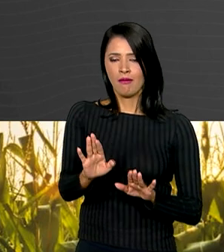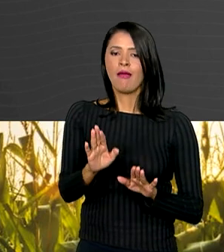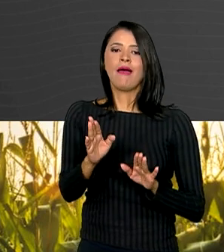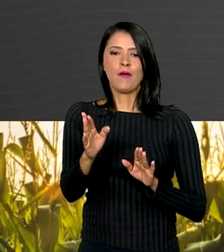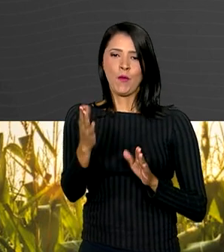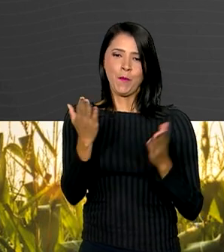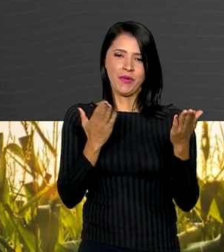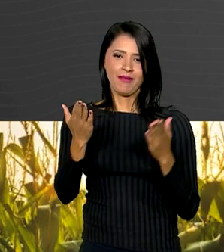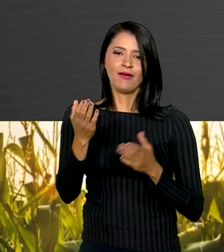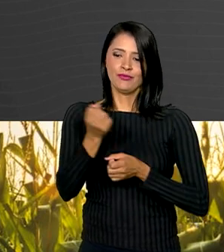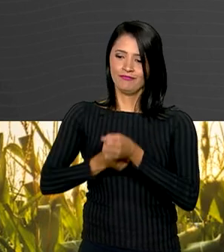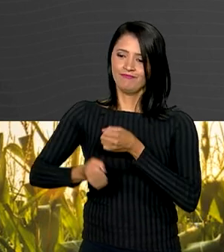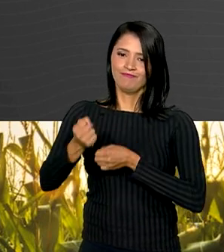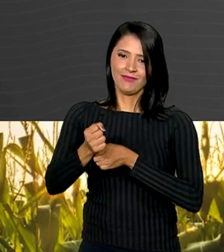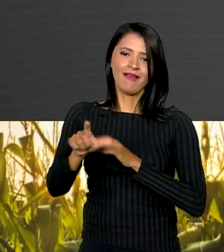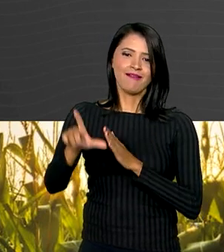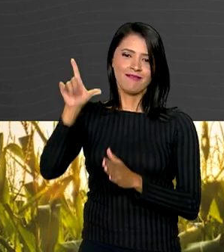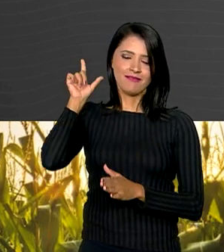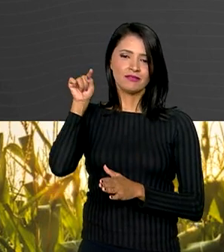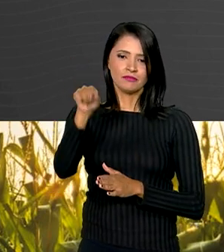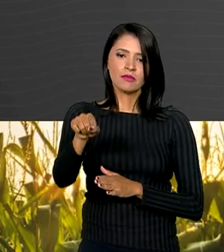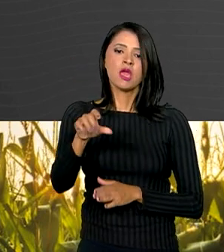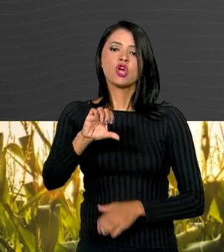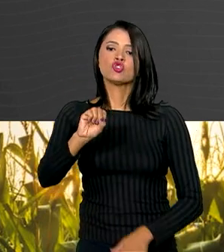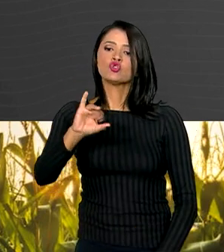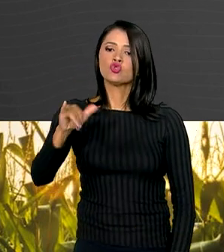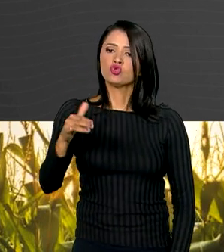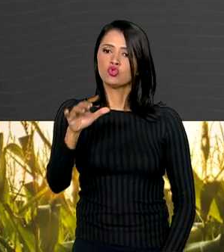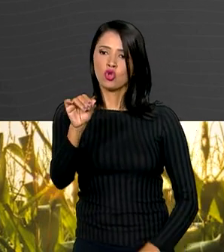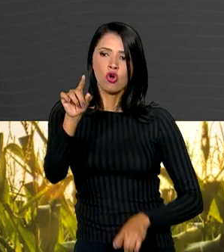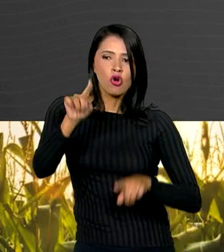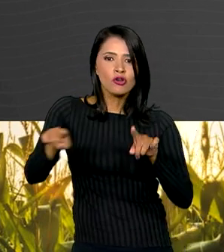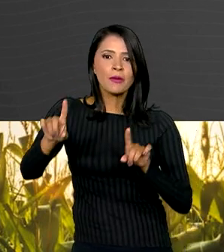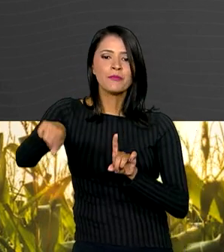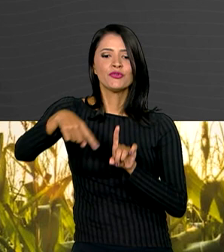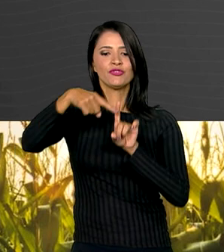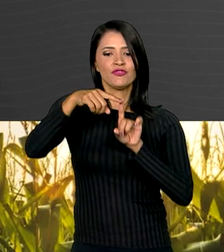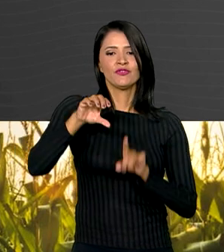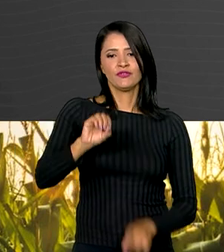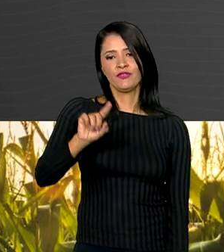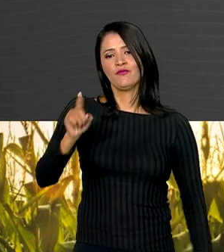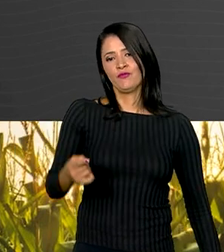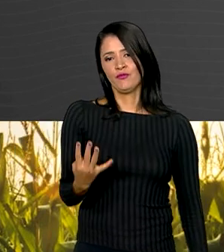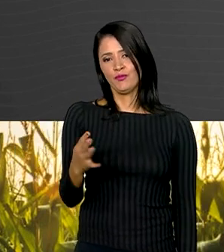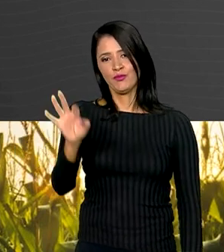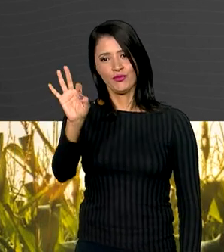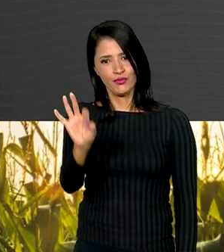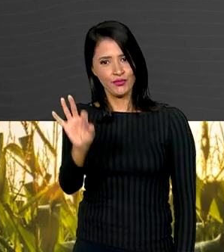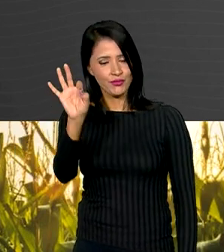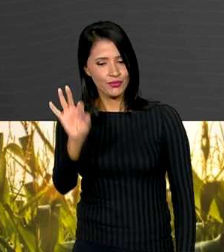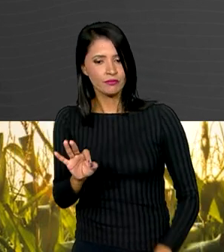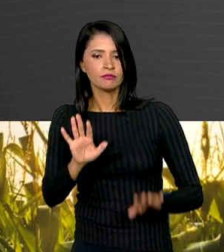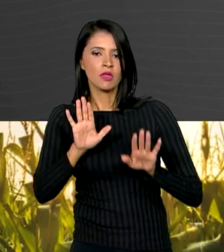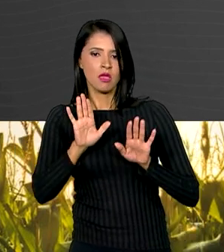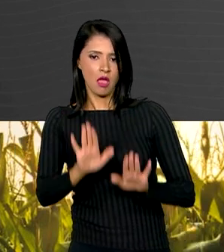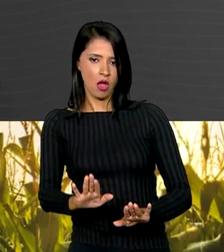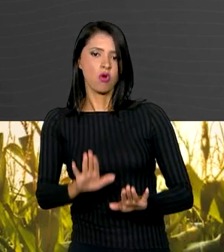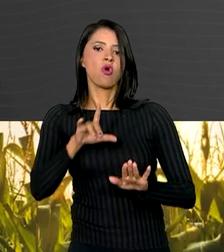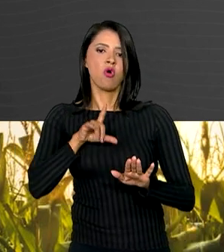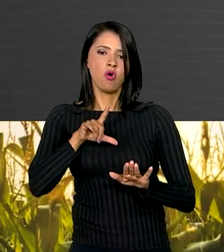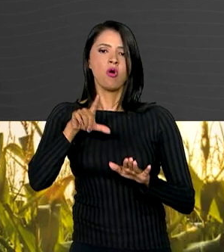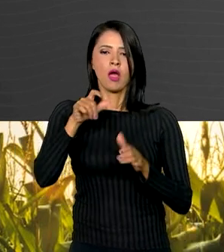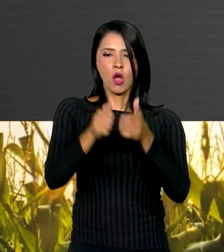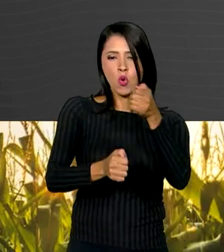safra anterior, a soja deve ter uma variação positiva de 0,4%. Já a produção de